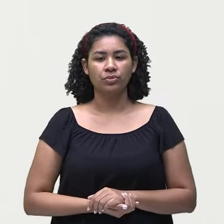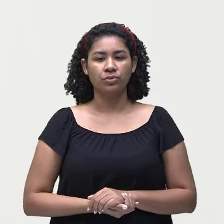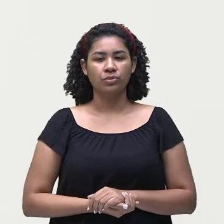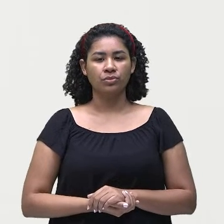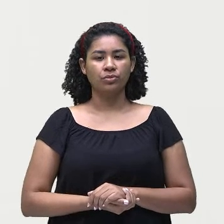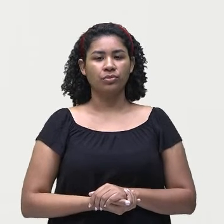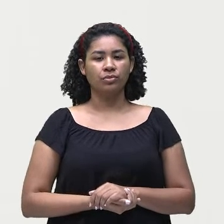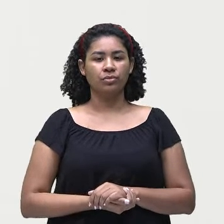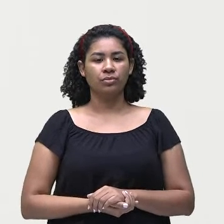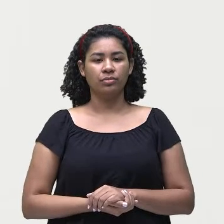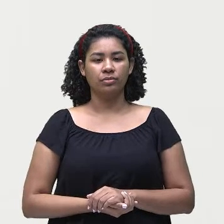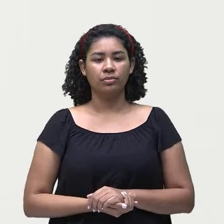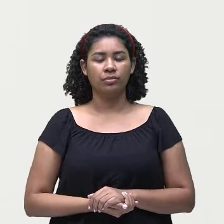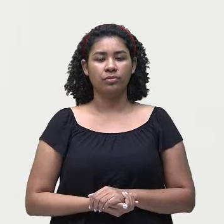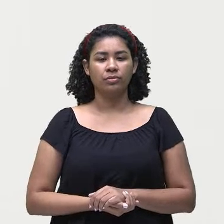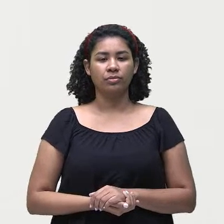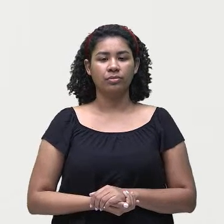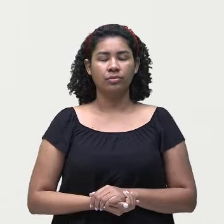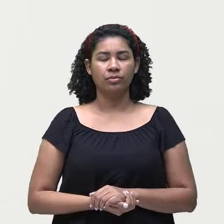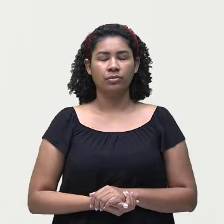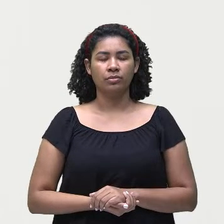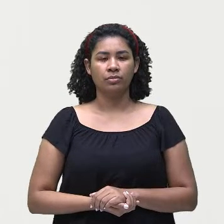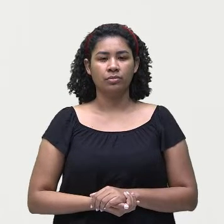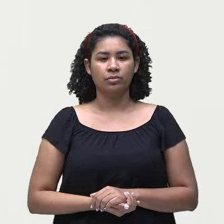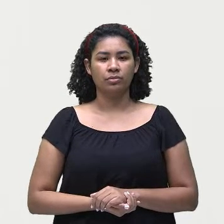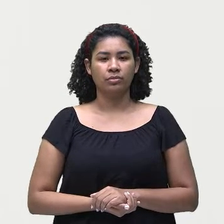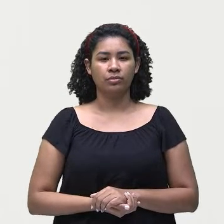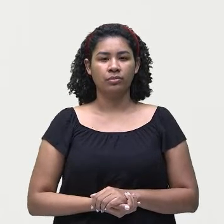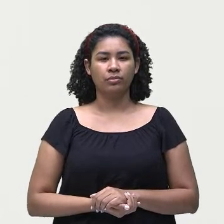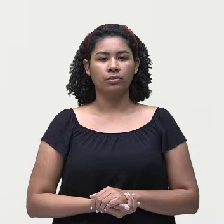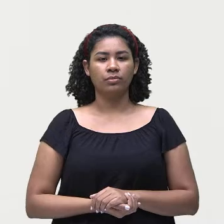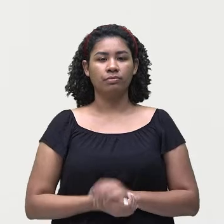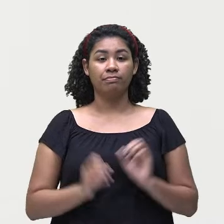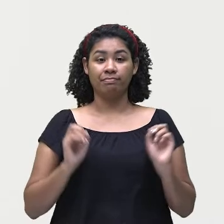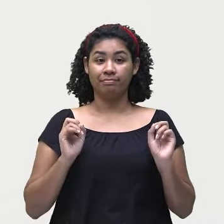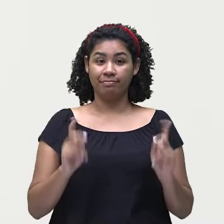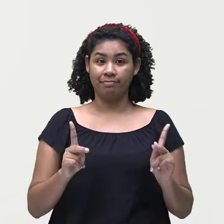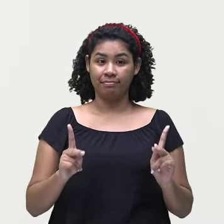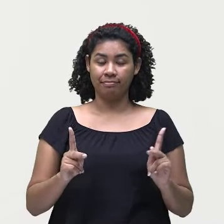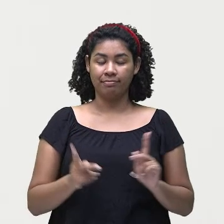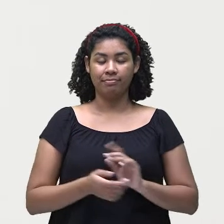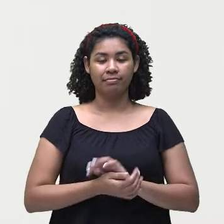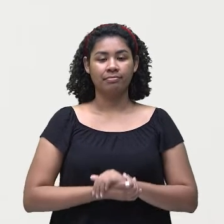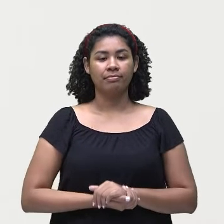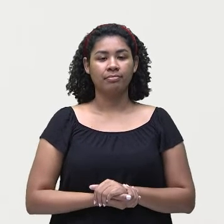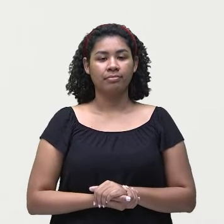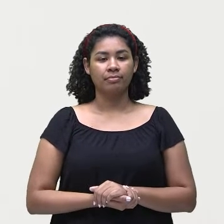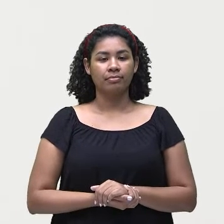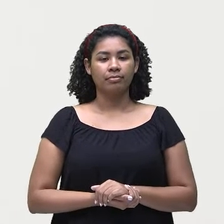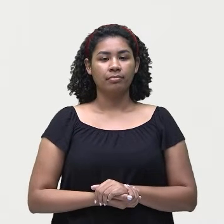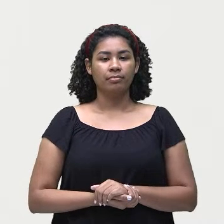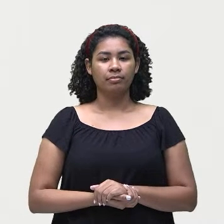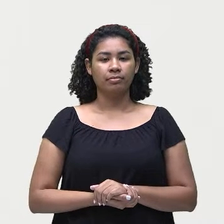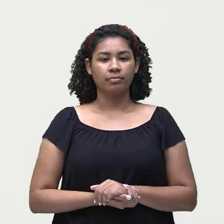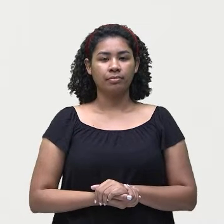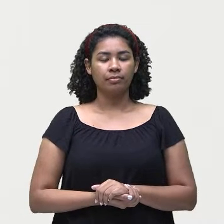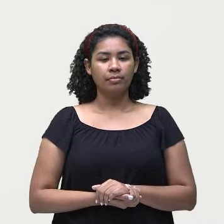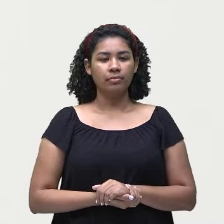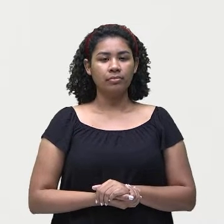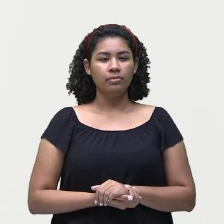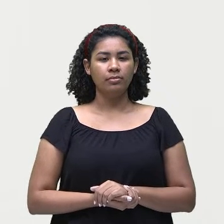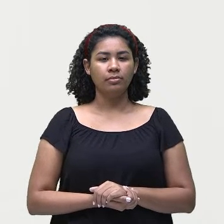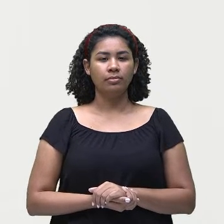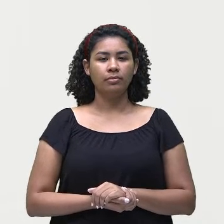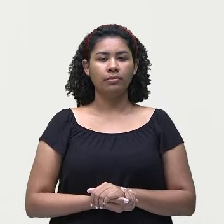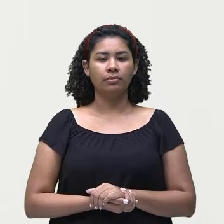Semi, can't, roller, skate, at all. Ok? Semi, can't, roller, skate,